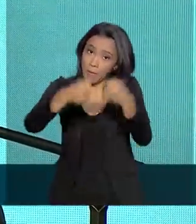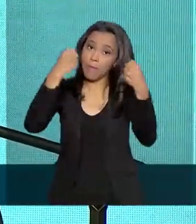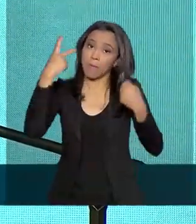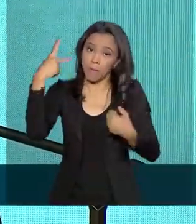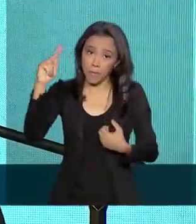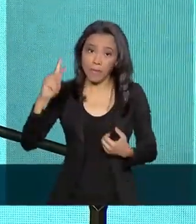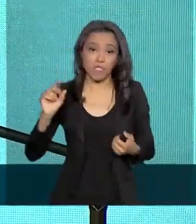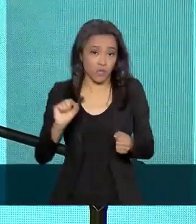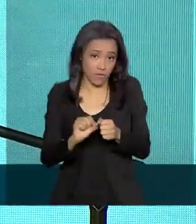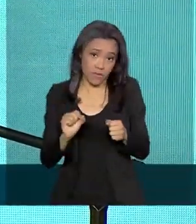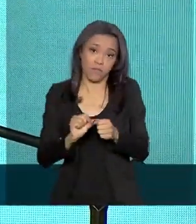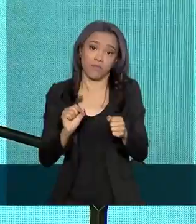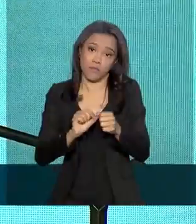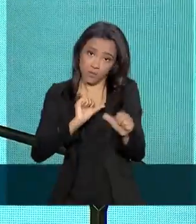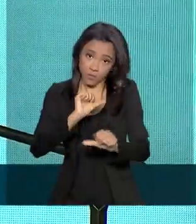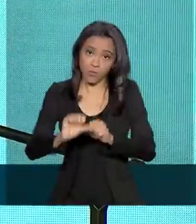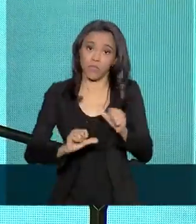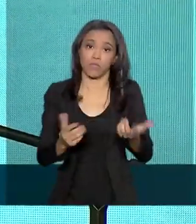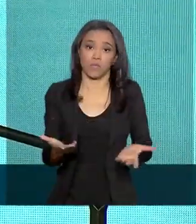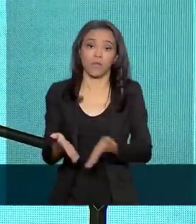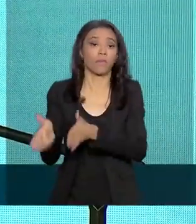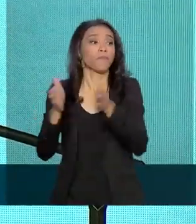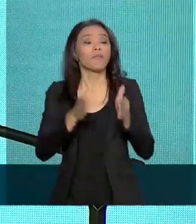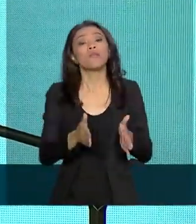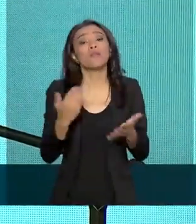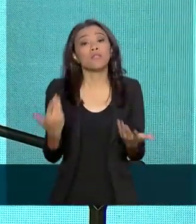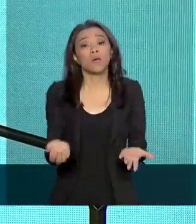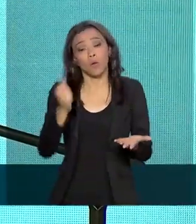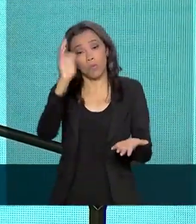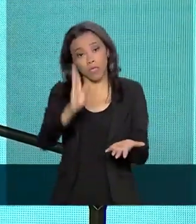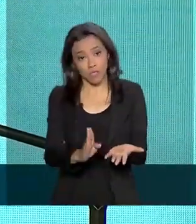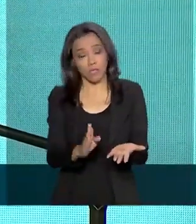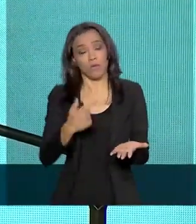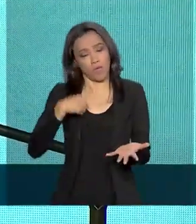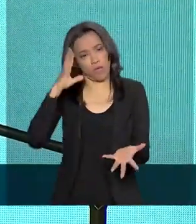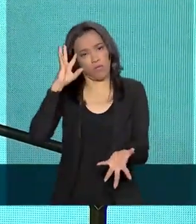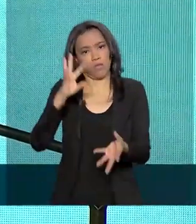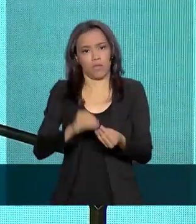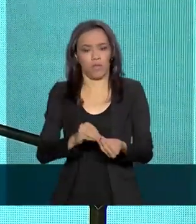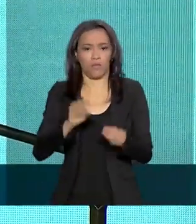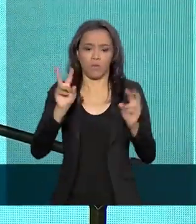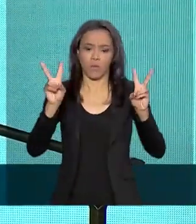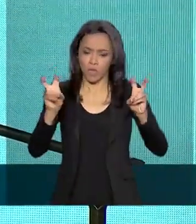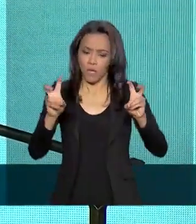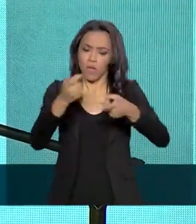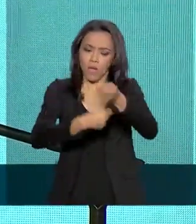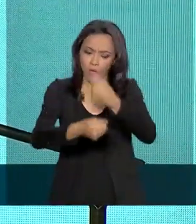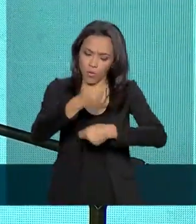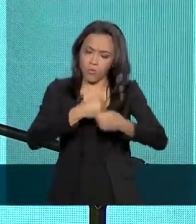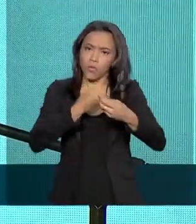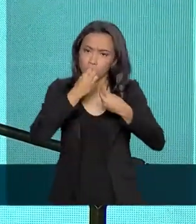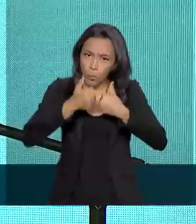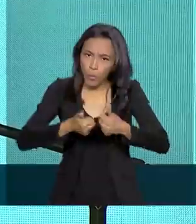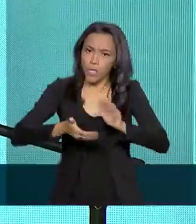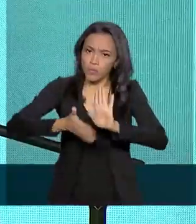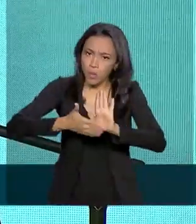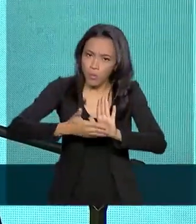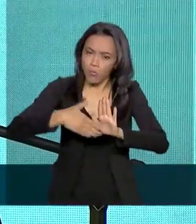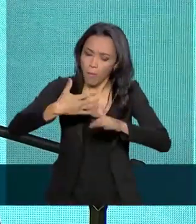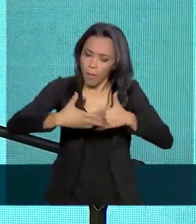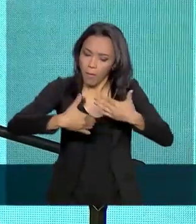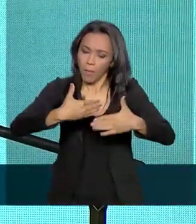Bem, então o Brasil, no meu entender, na questão econômica, está bem encaminhada às nossas